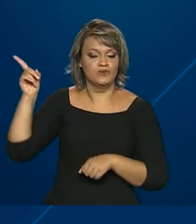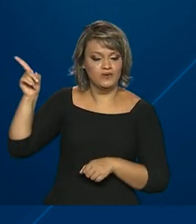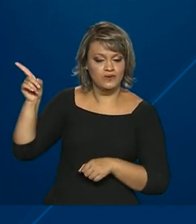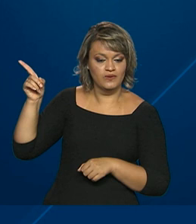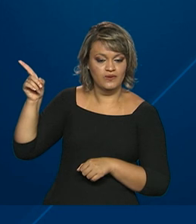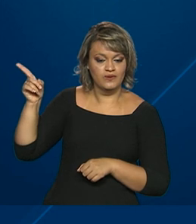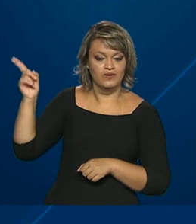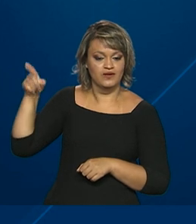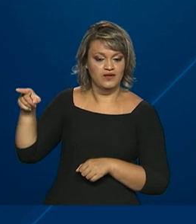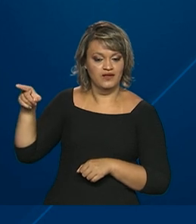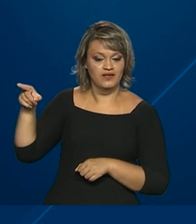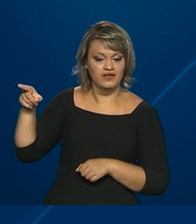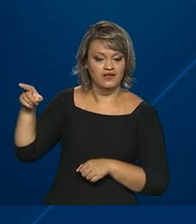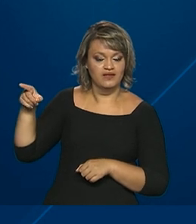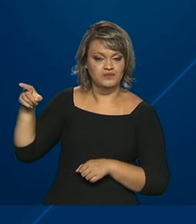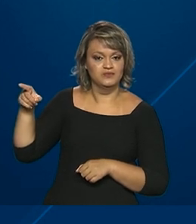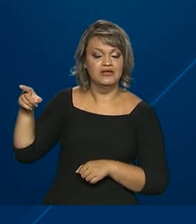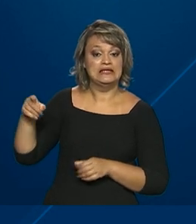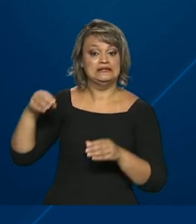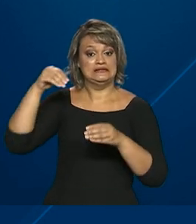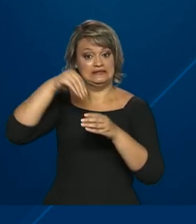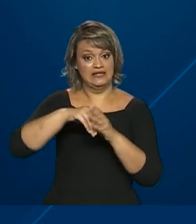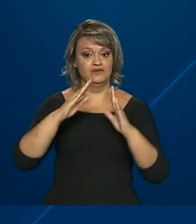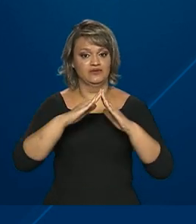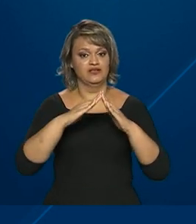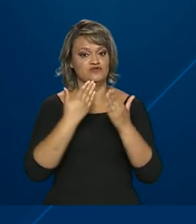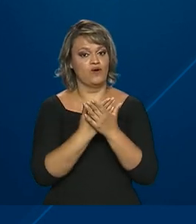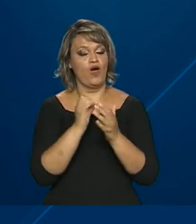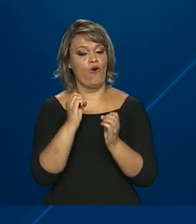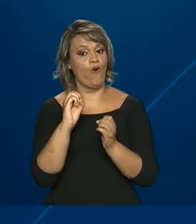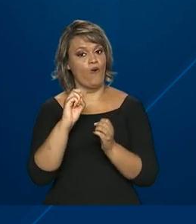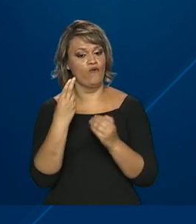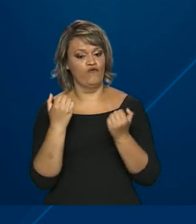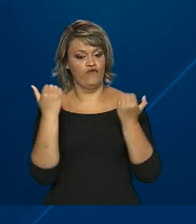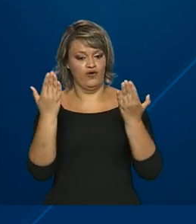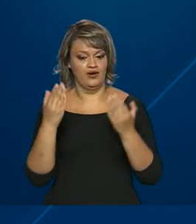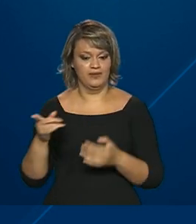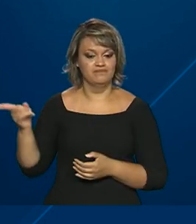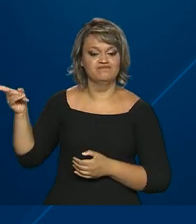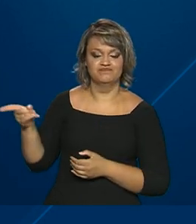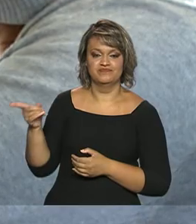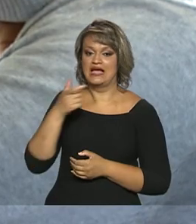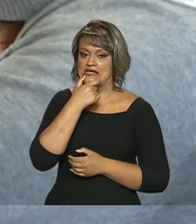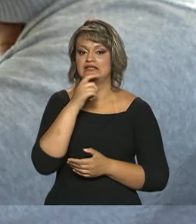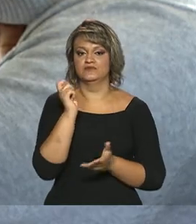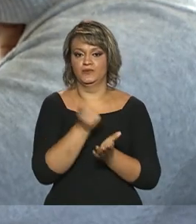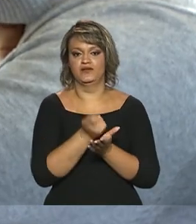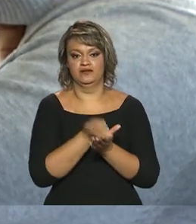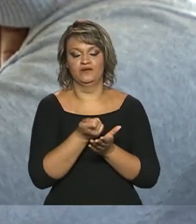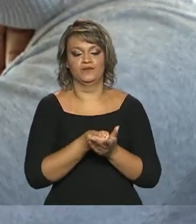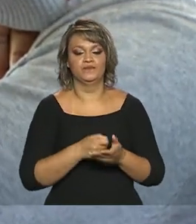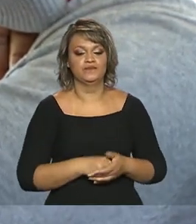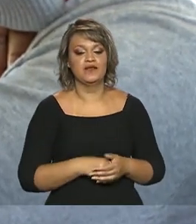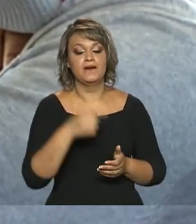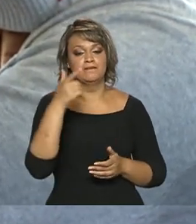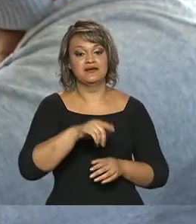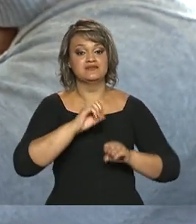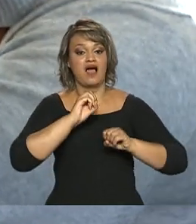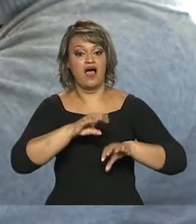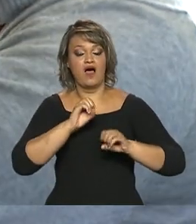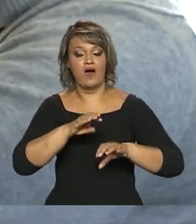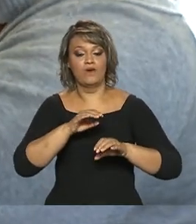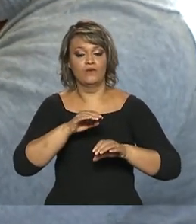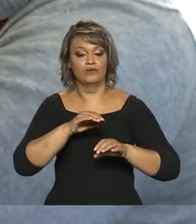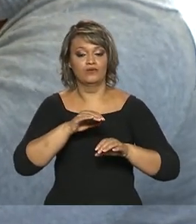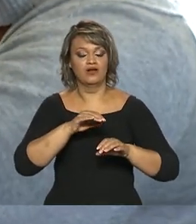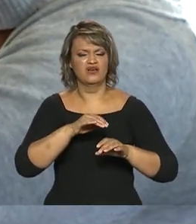e profissionalizantes, dentro ou fora da escola. E a aula de inglês é obrigatória. Há também as aulas dos chamados